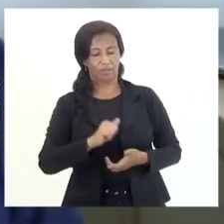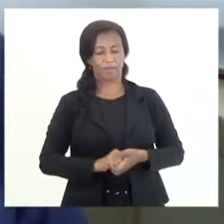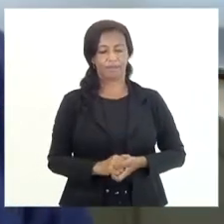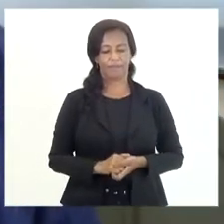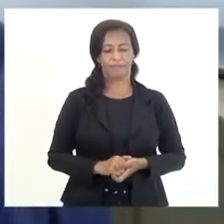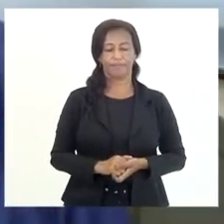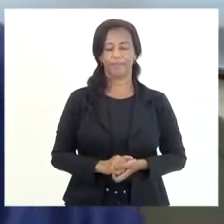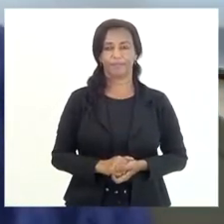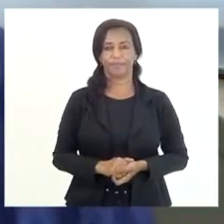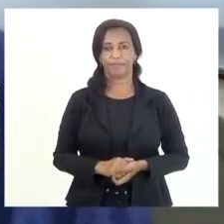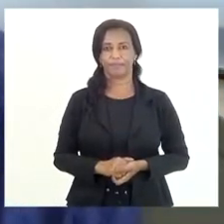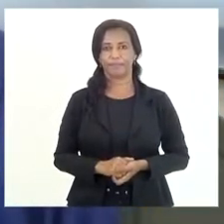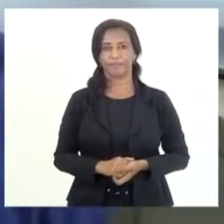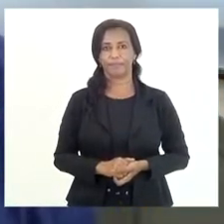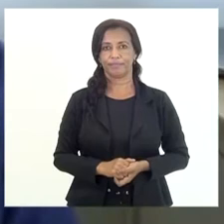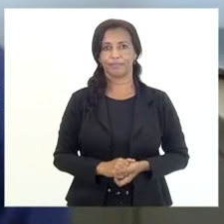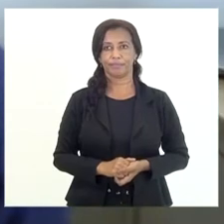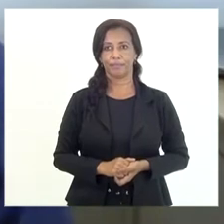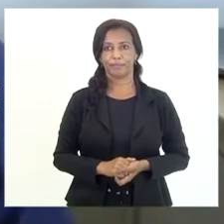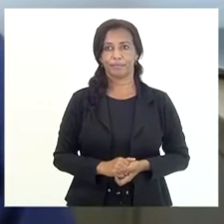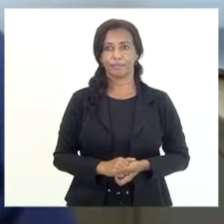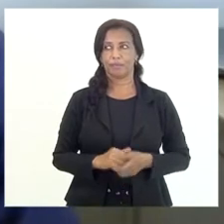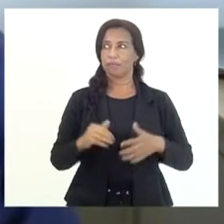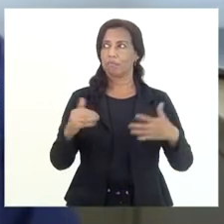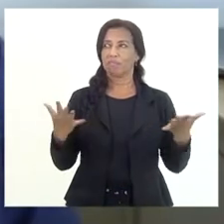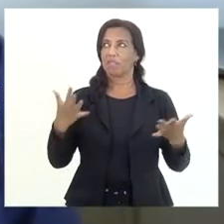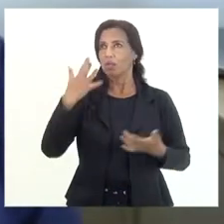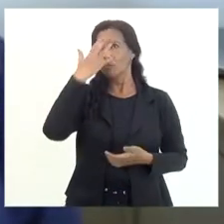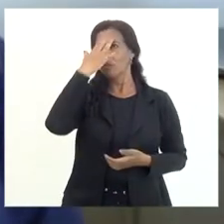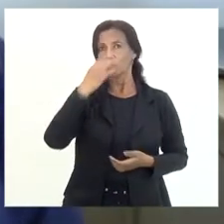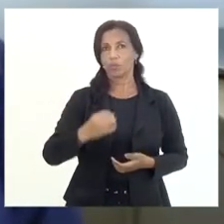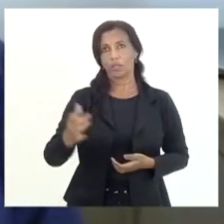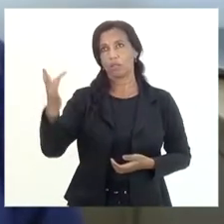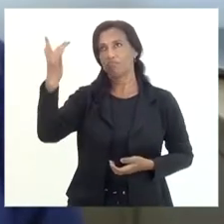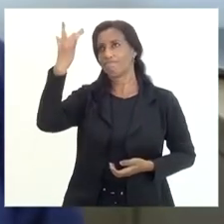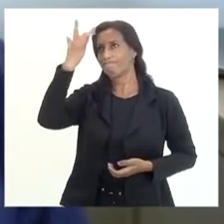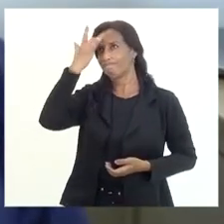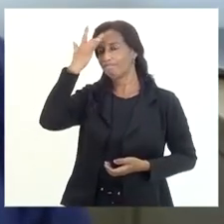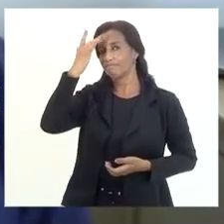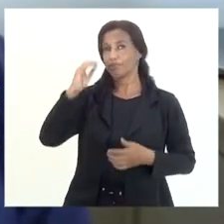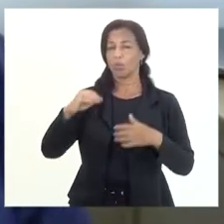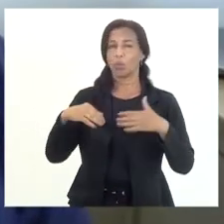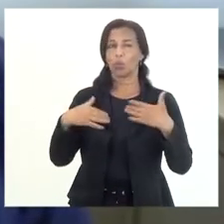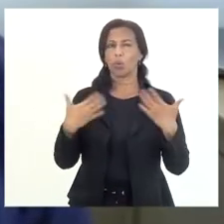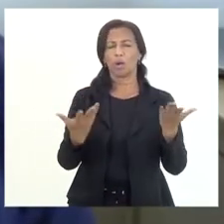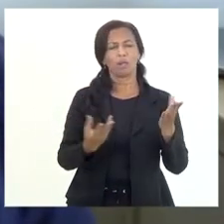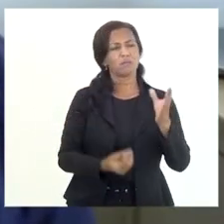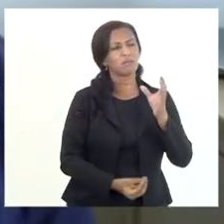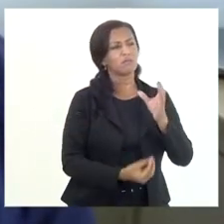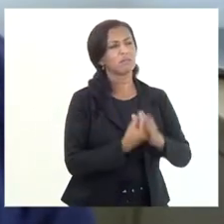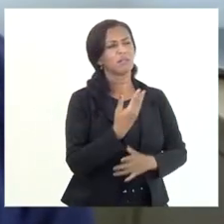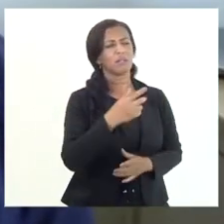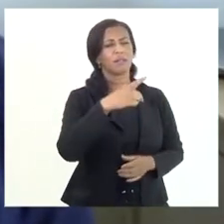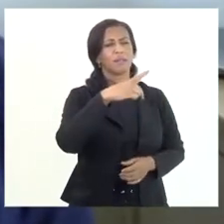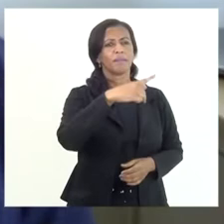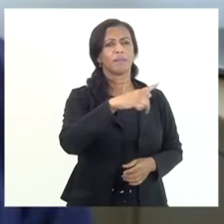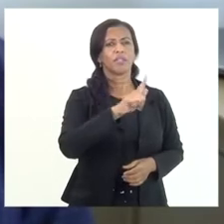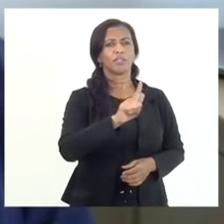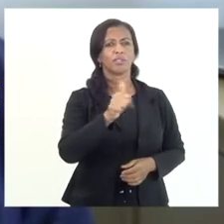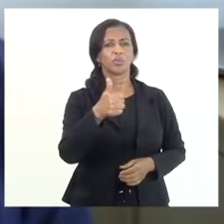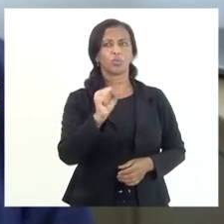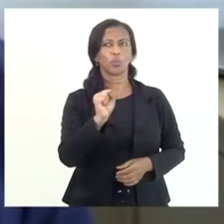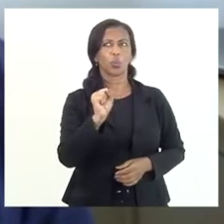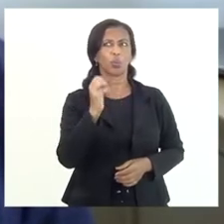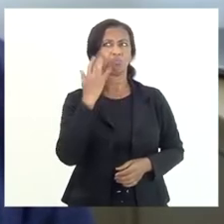Veja só, eu não sei de qual, quando é que criou a PG-18, mas não deve ter mais do que um